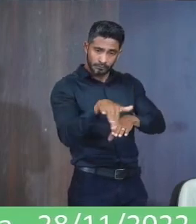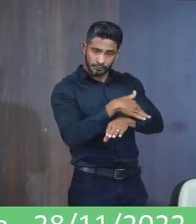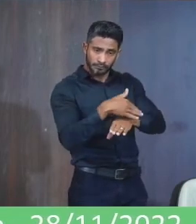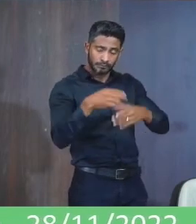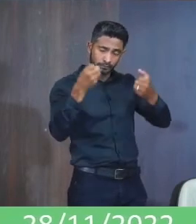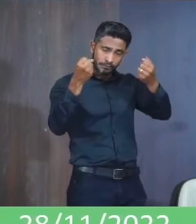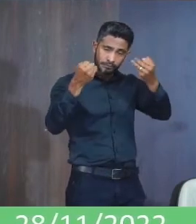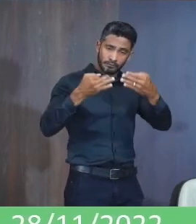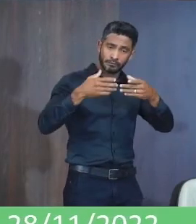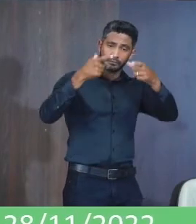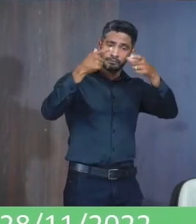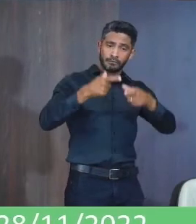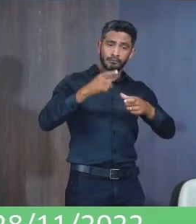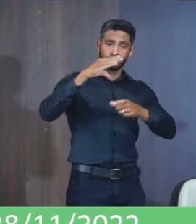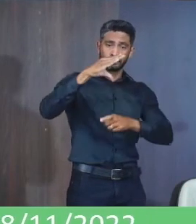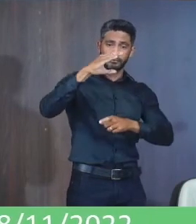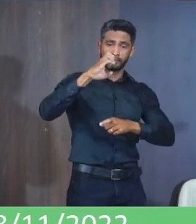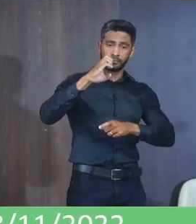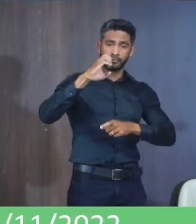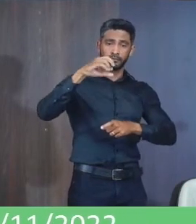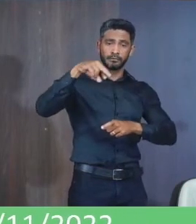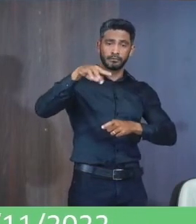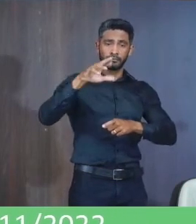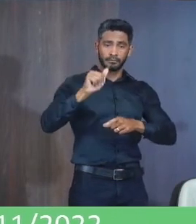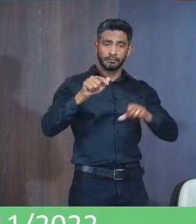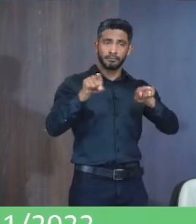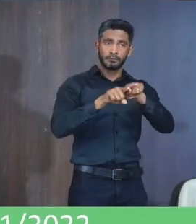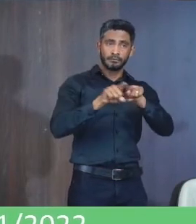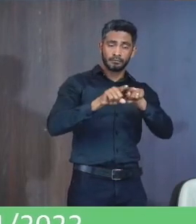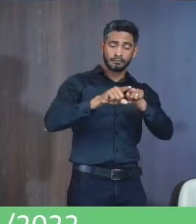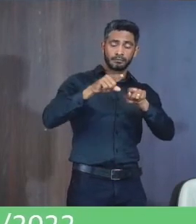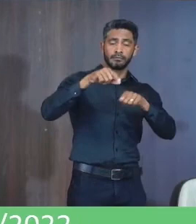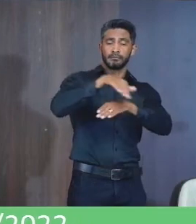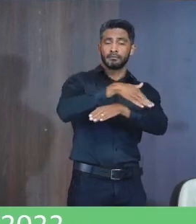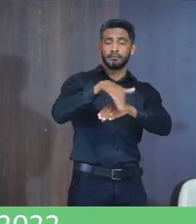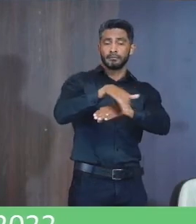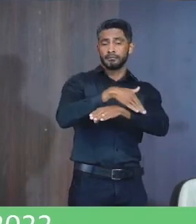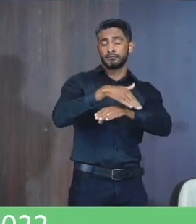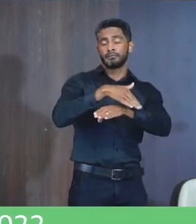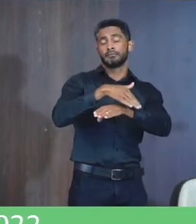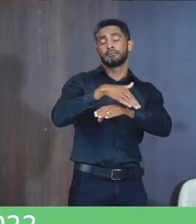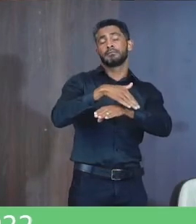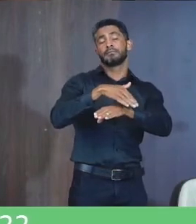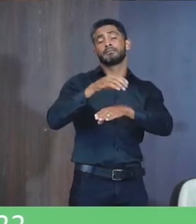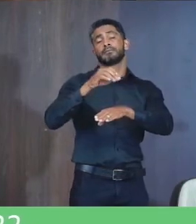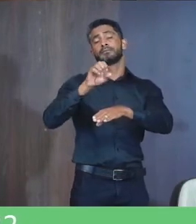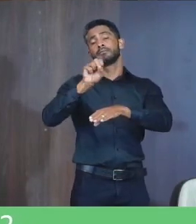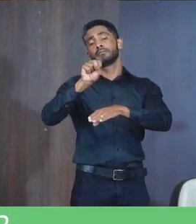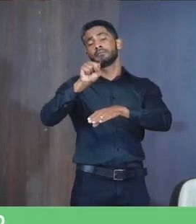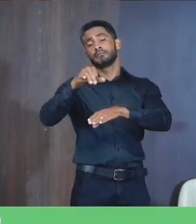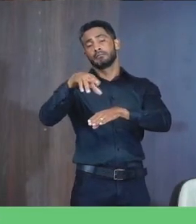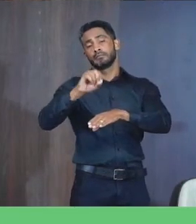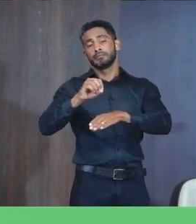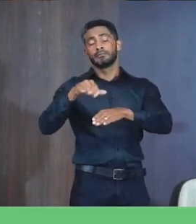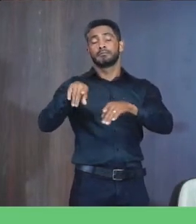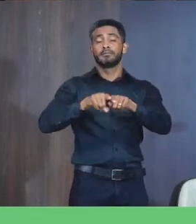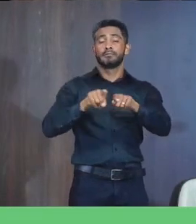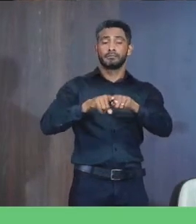abaixo Localizadas No bairro Santo Antônio Rua Sargento Piloto Rua João de Deus